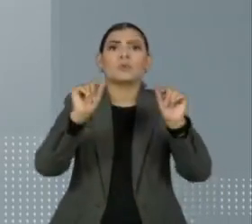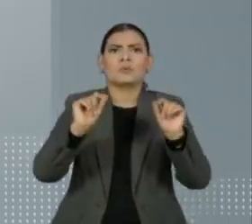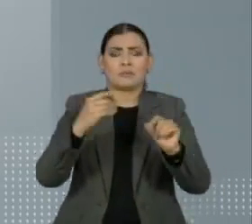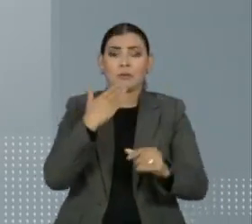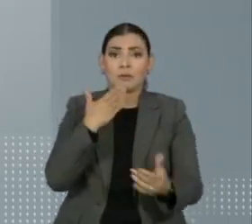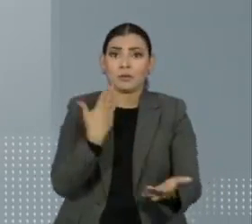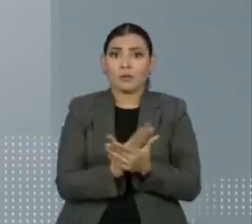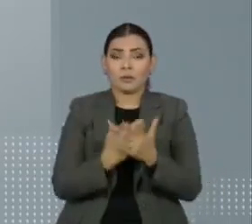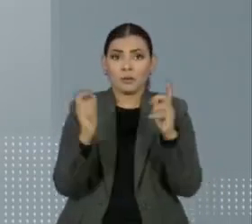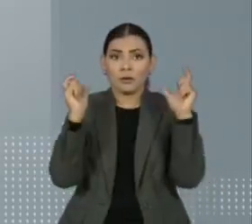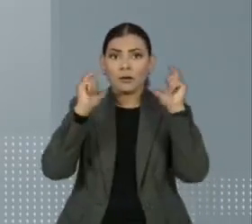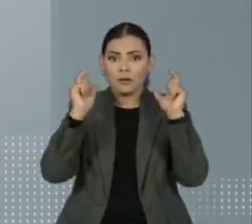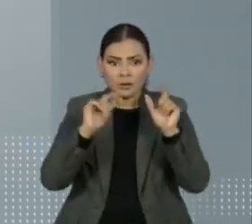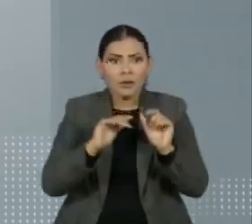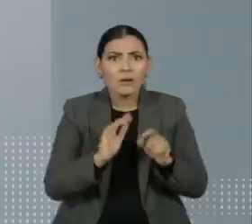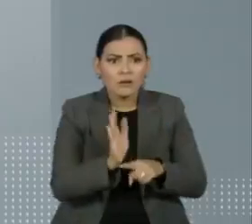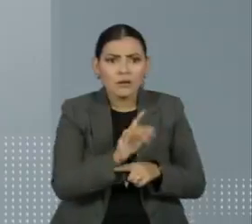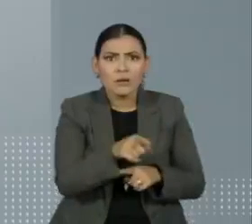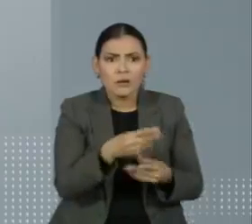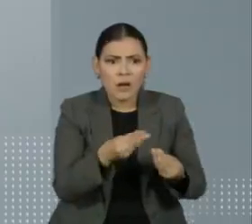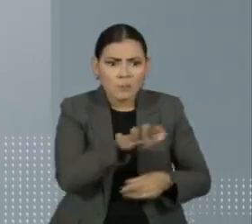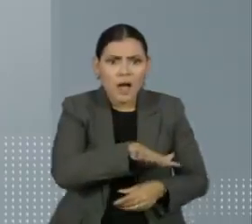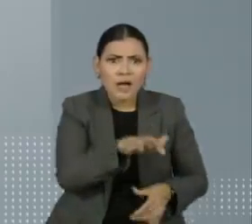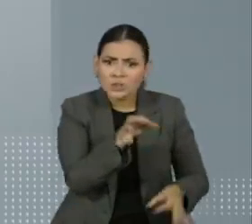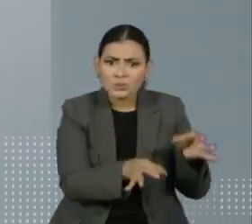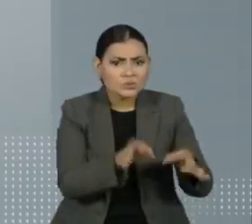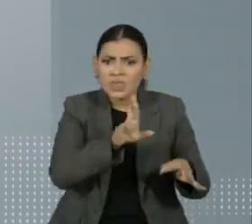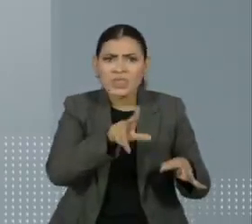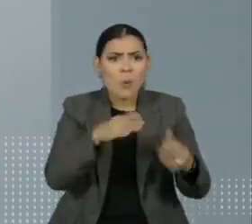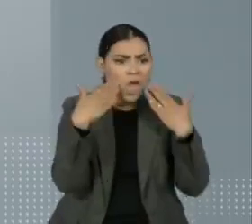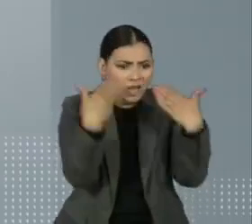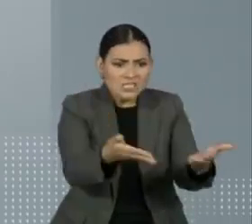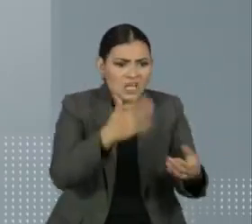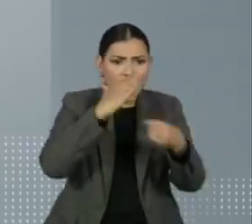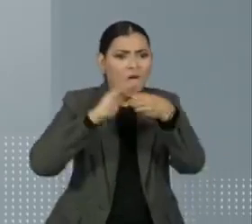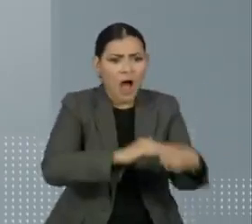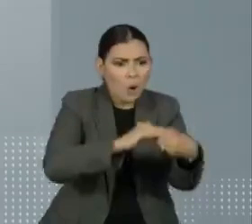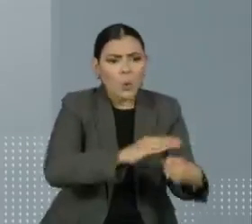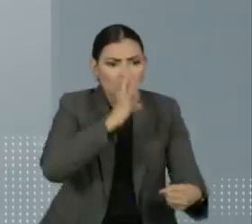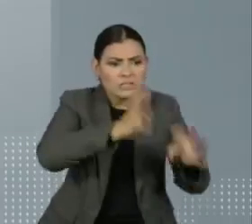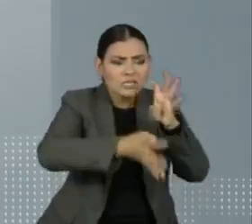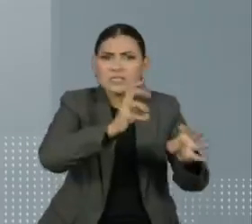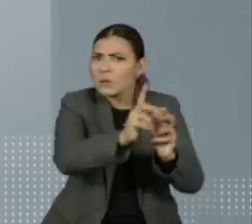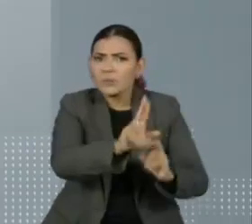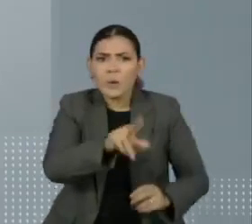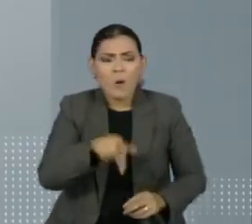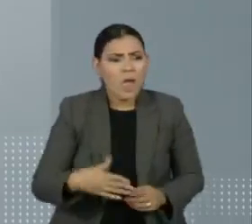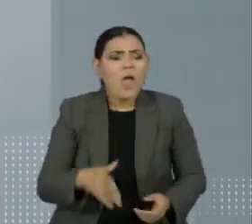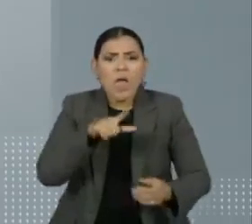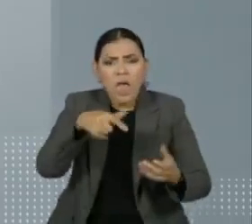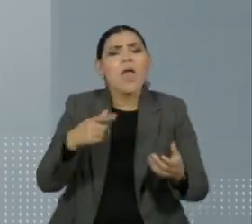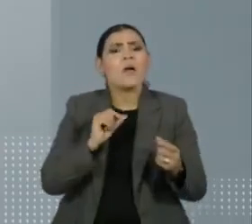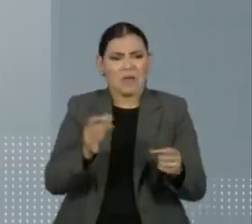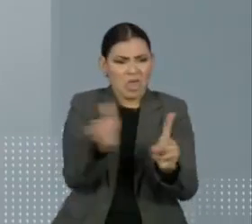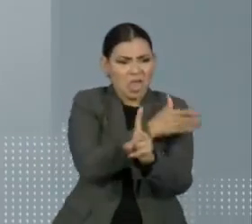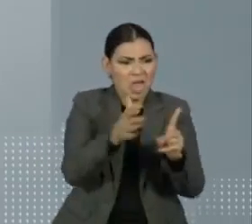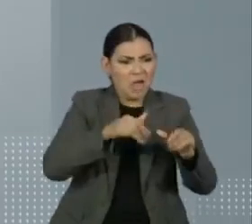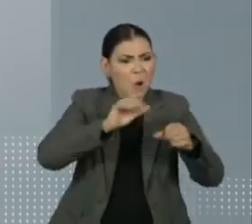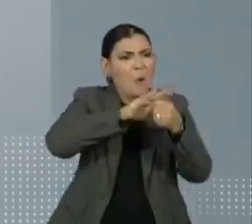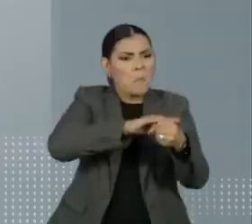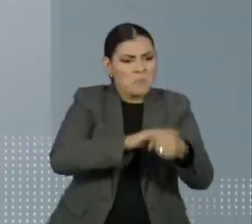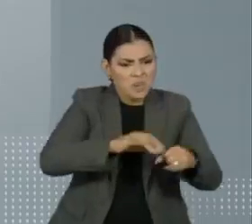estarrecedoras. Que o sistema de justiça deve ser instrumento de acolhimento, jamais de tortura e